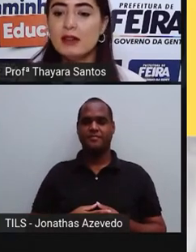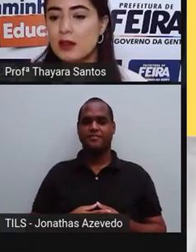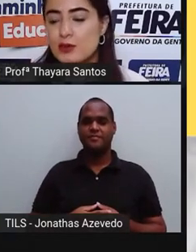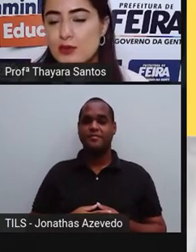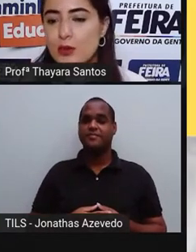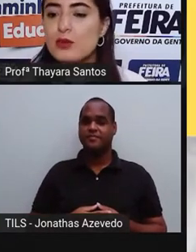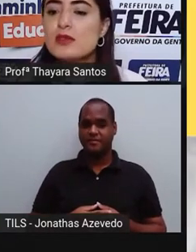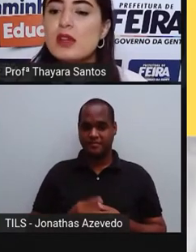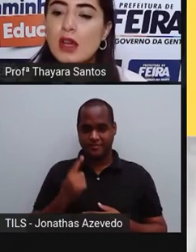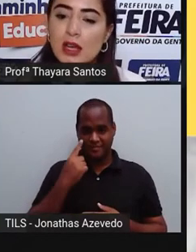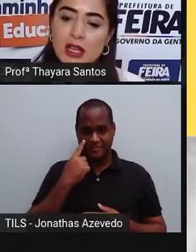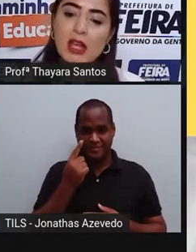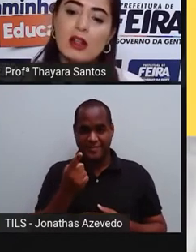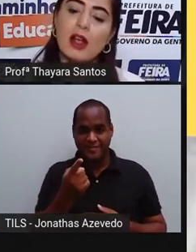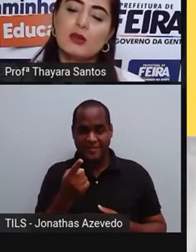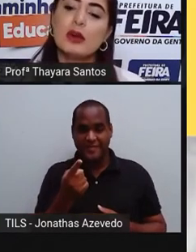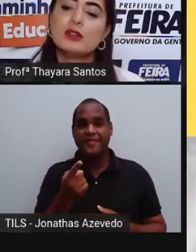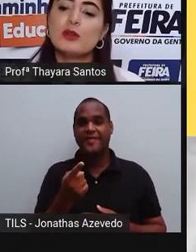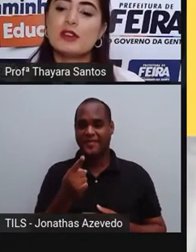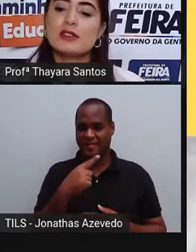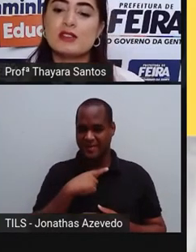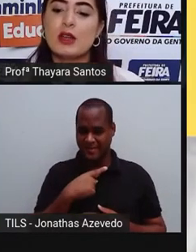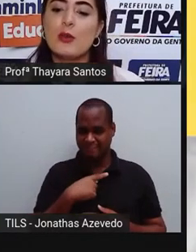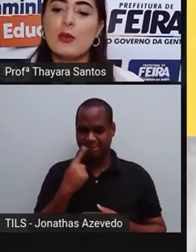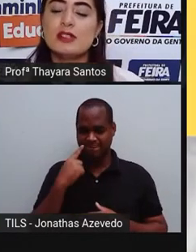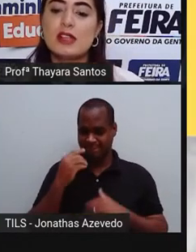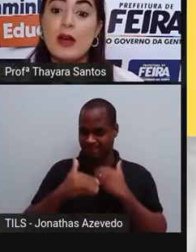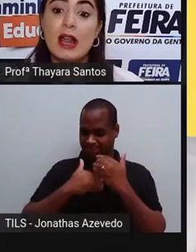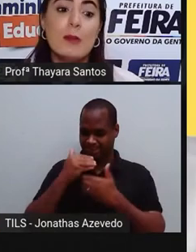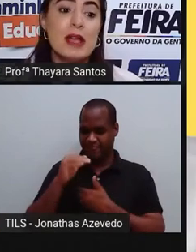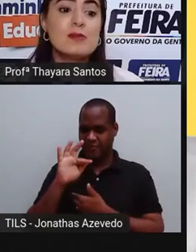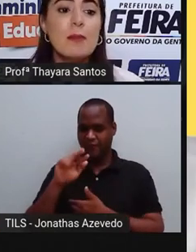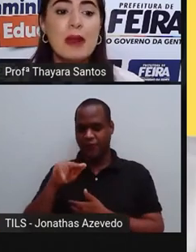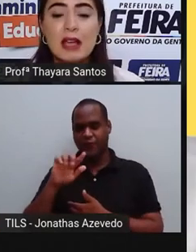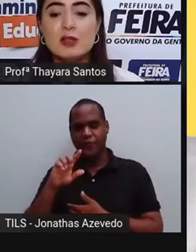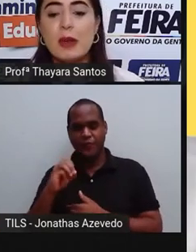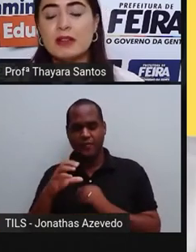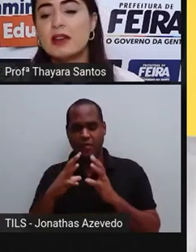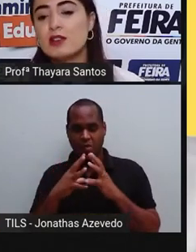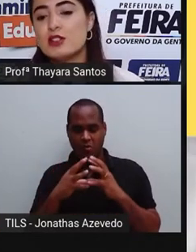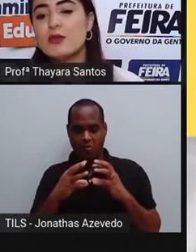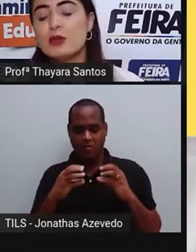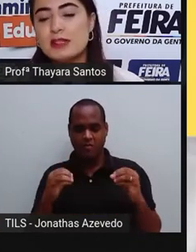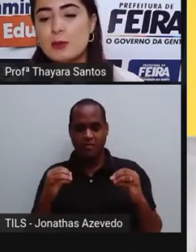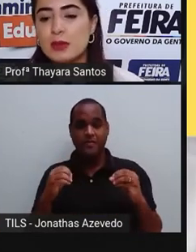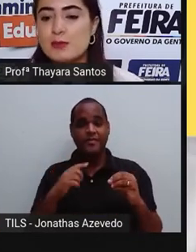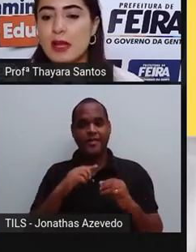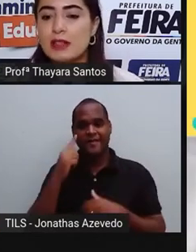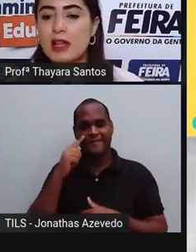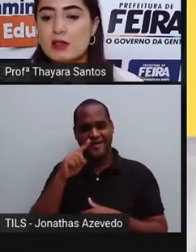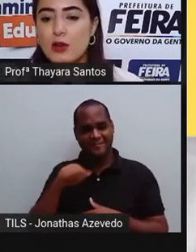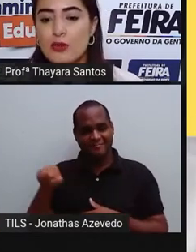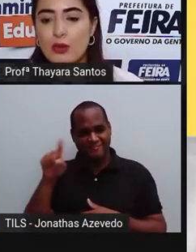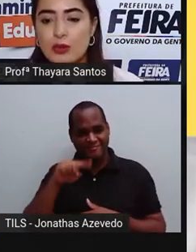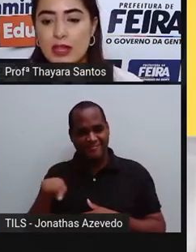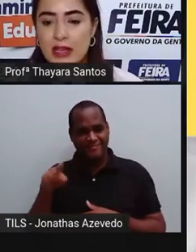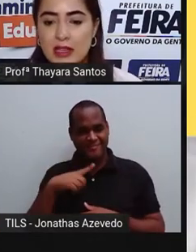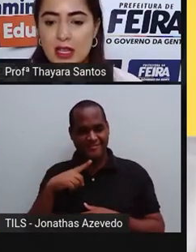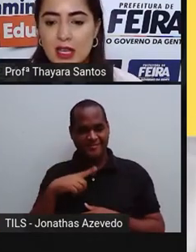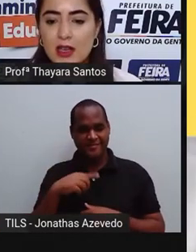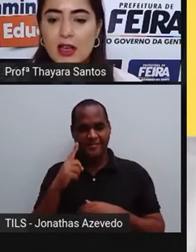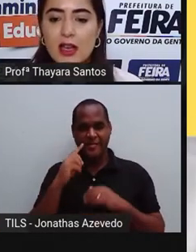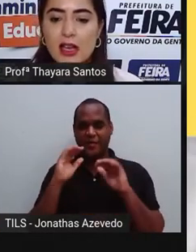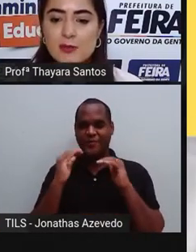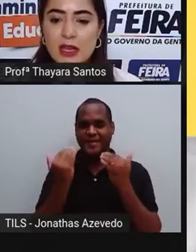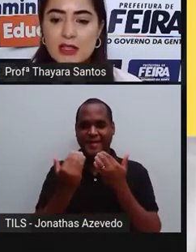Aqui estão os fungos, que atuando no processo de decomposição. Aquela mesma placa de peste que a gente viu no exemplo das bactérias, só que o fungo está